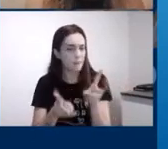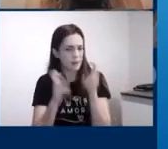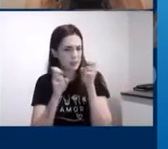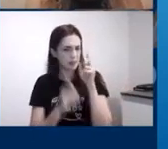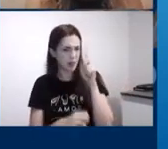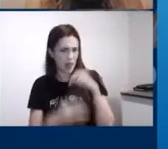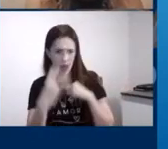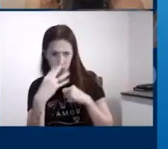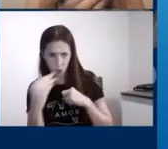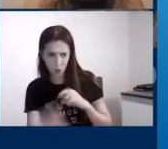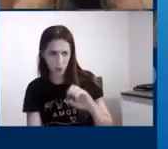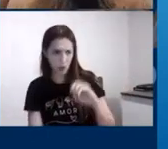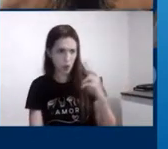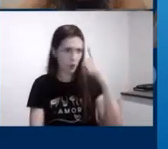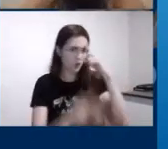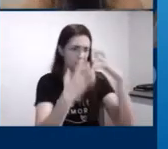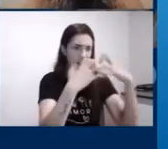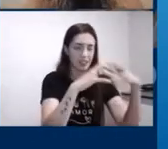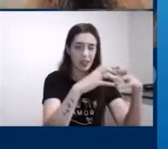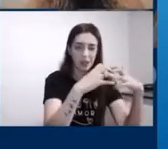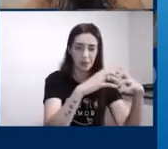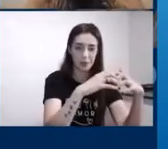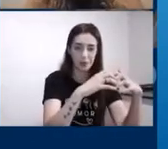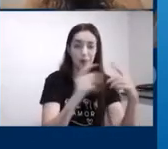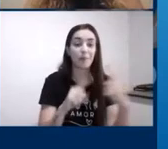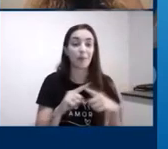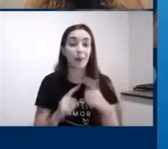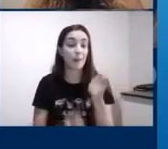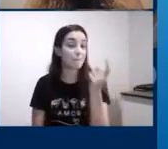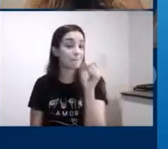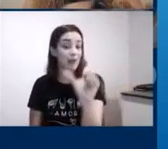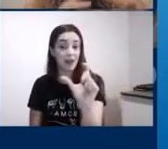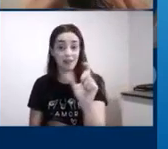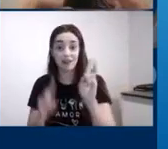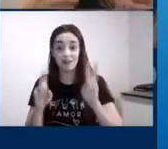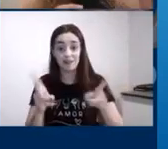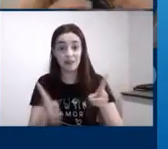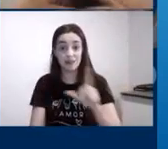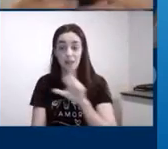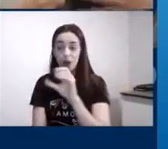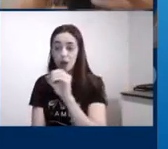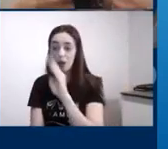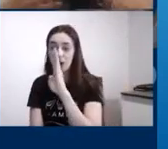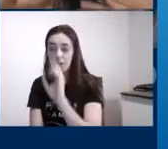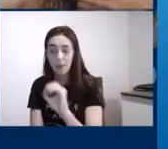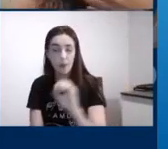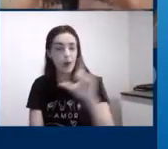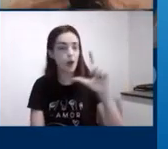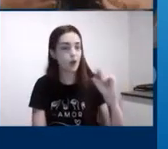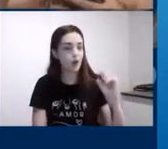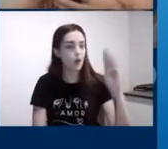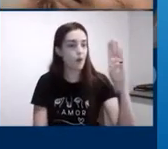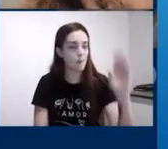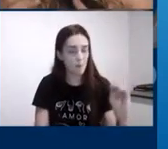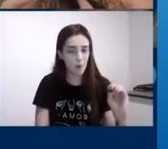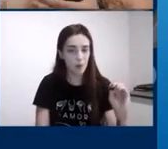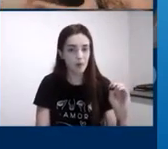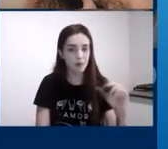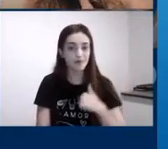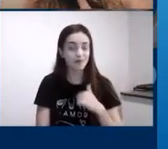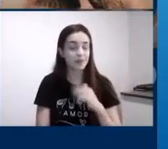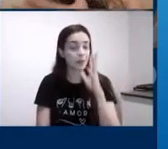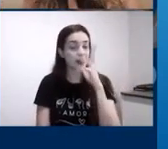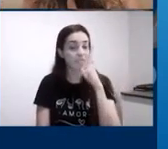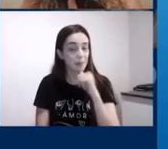área do cérebro do significado que eu já tenho na oralidade e esse tempo vai se somando durante uma leitura